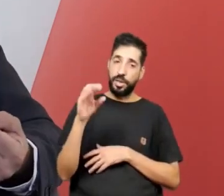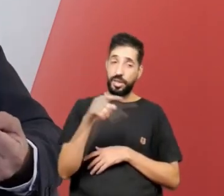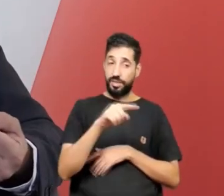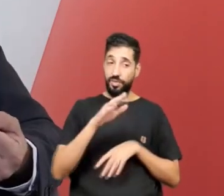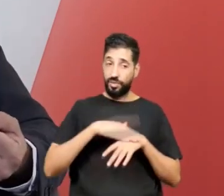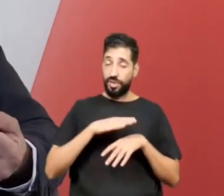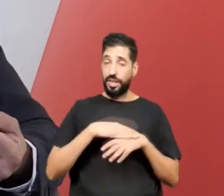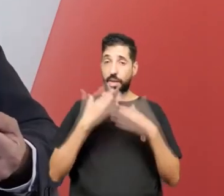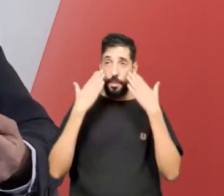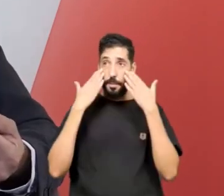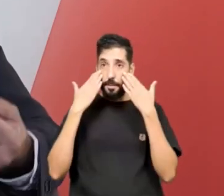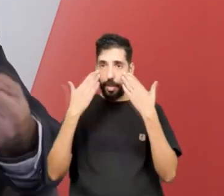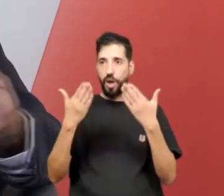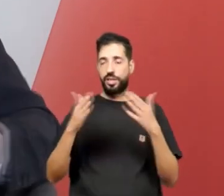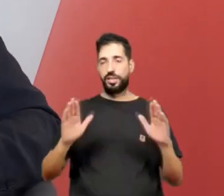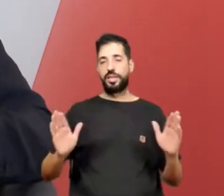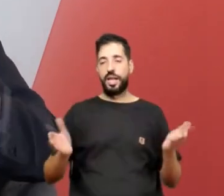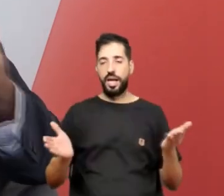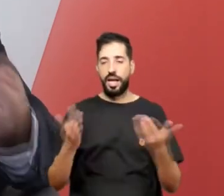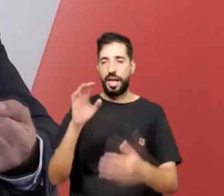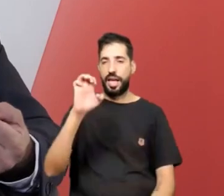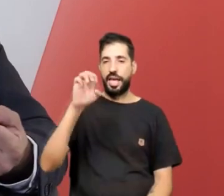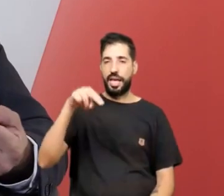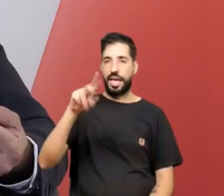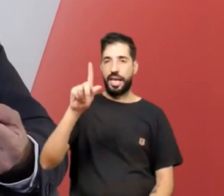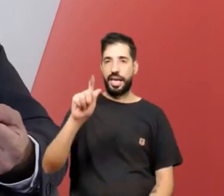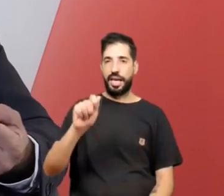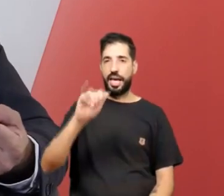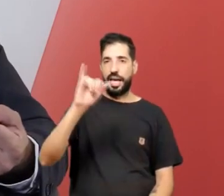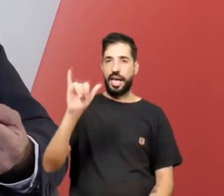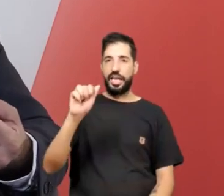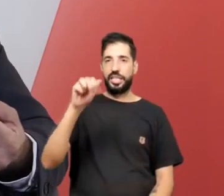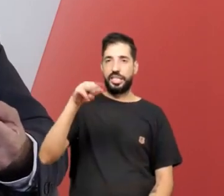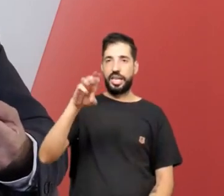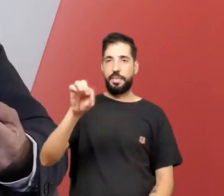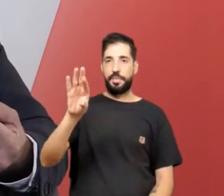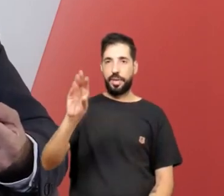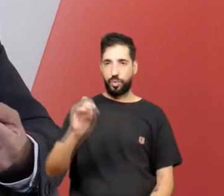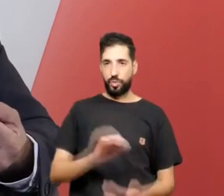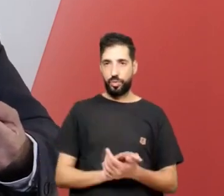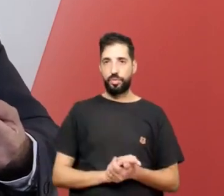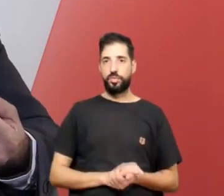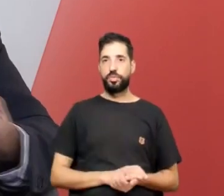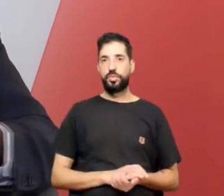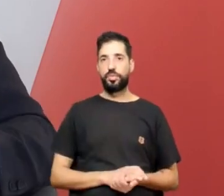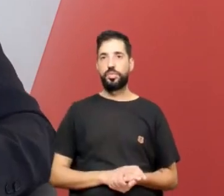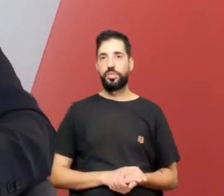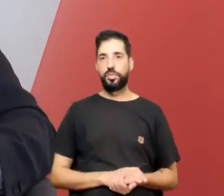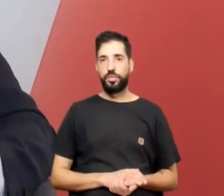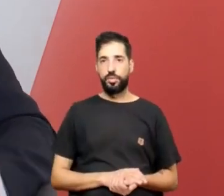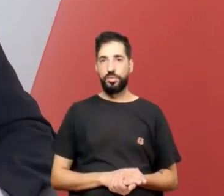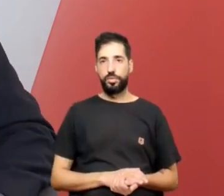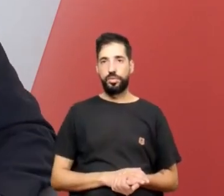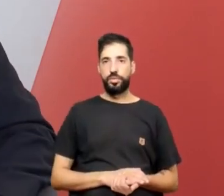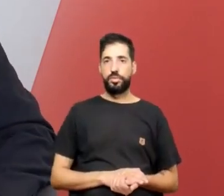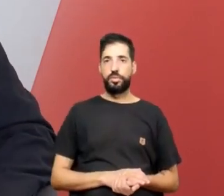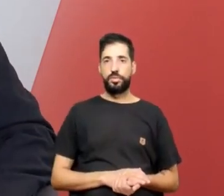o engajamento. Você provoca o engajamento. Eu, uma vez que eu era